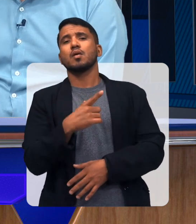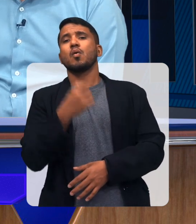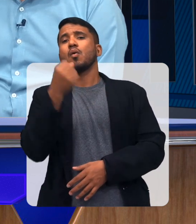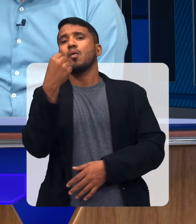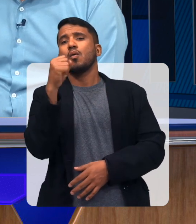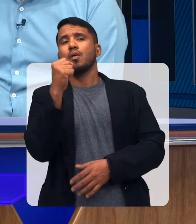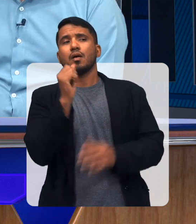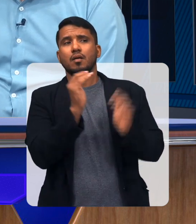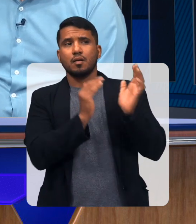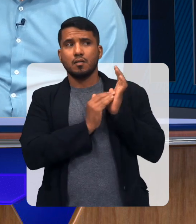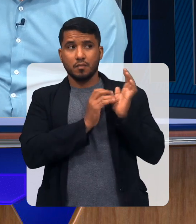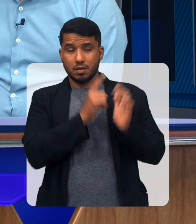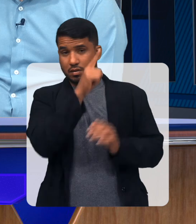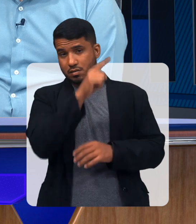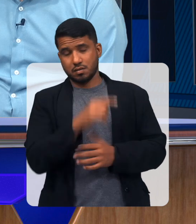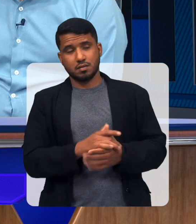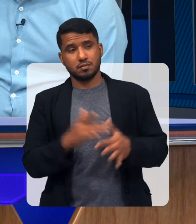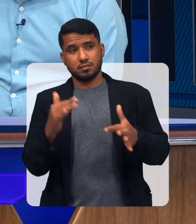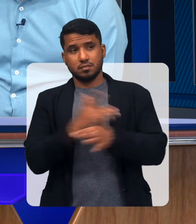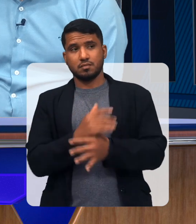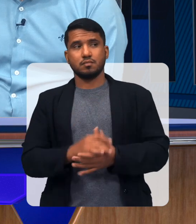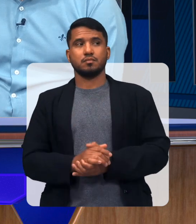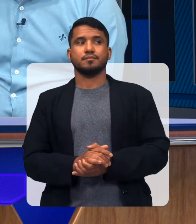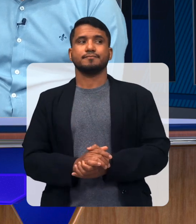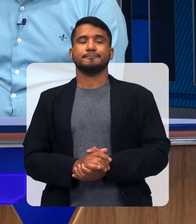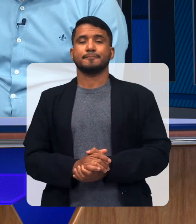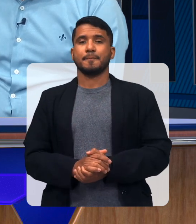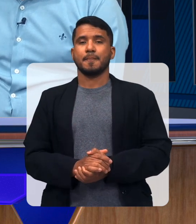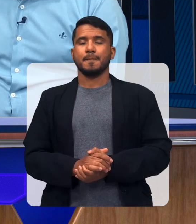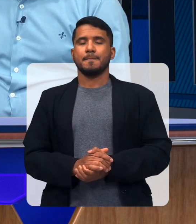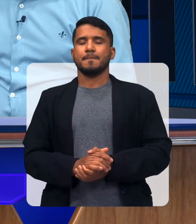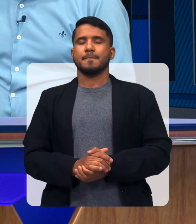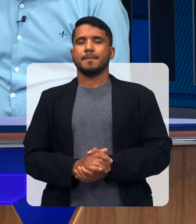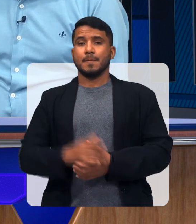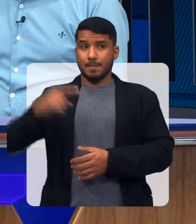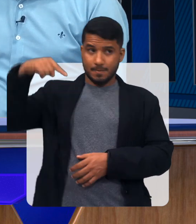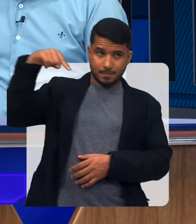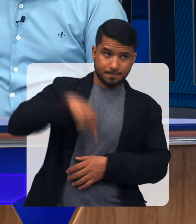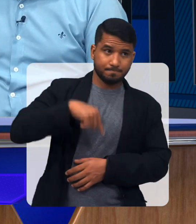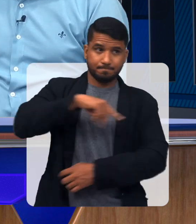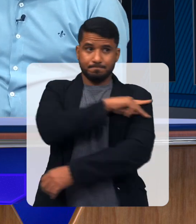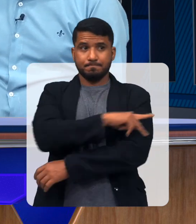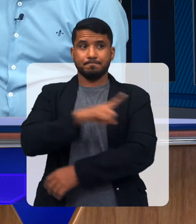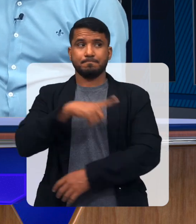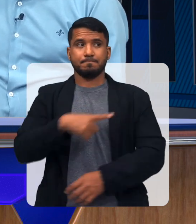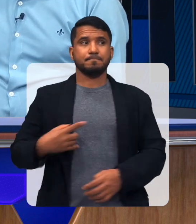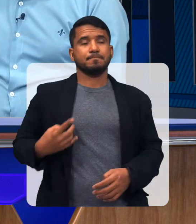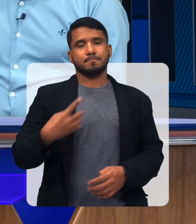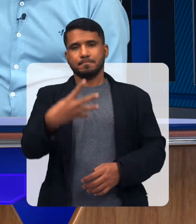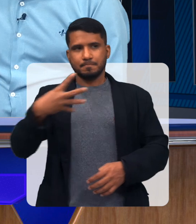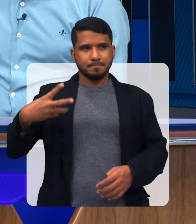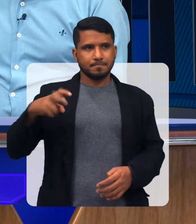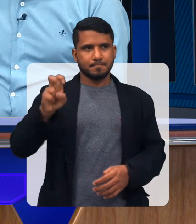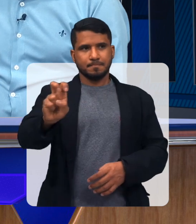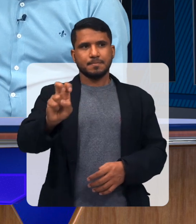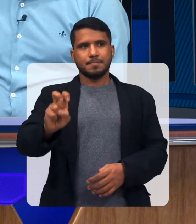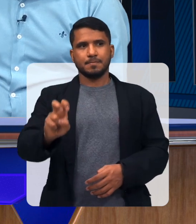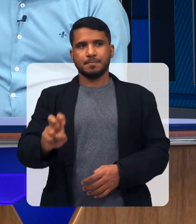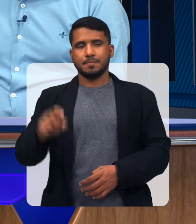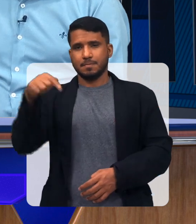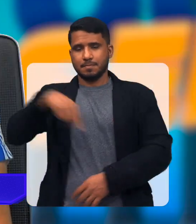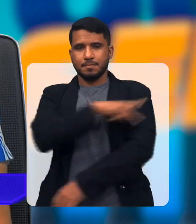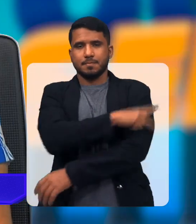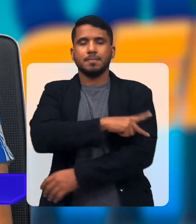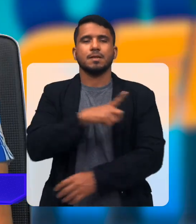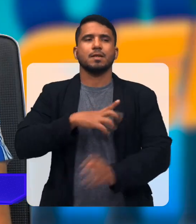tem 8 APAIs Só para você ter uma ideia É muito pouco É no estado E aqui no Piauí Nós temos 45 Então aqui